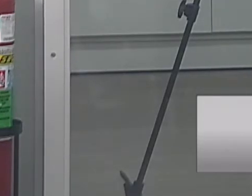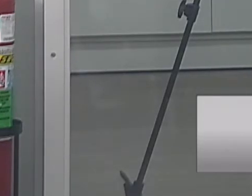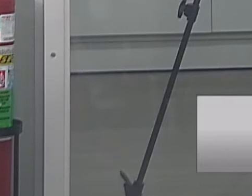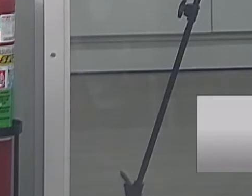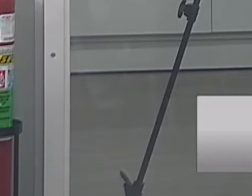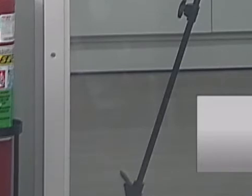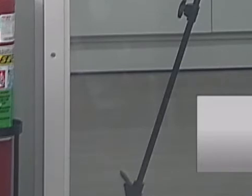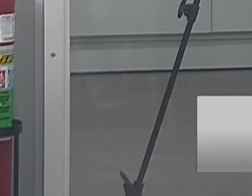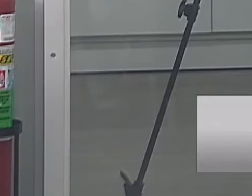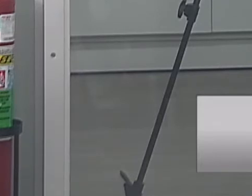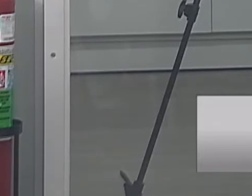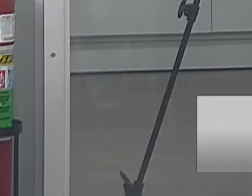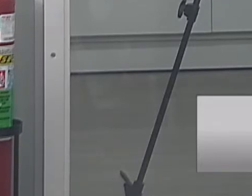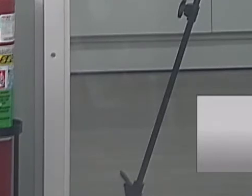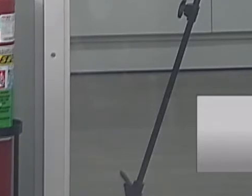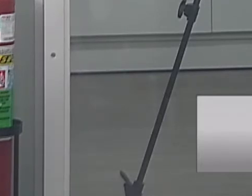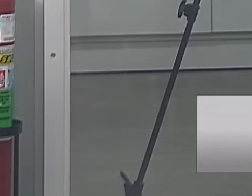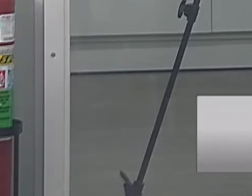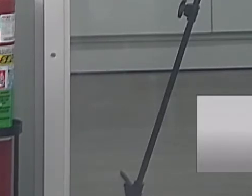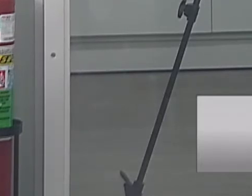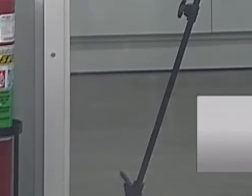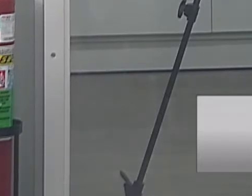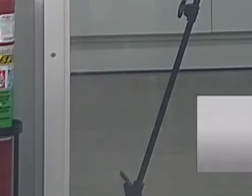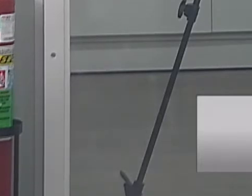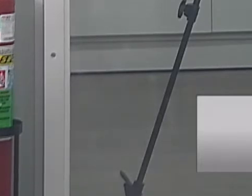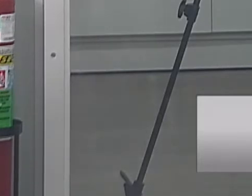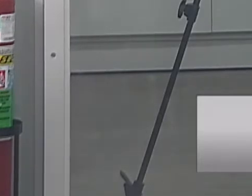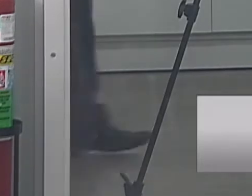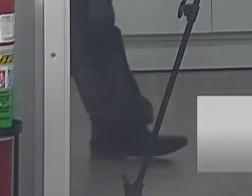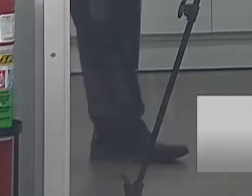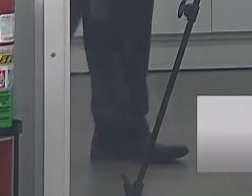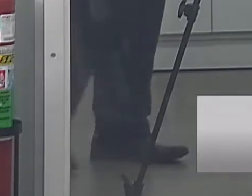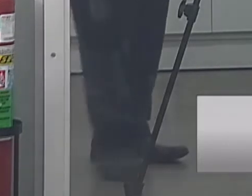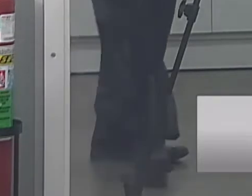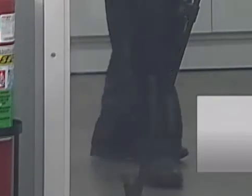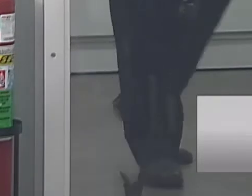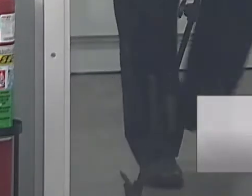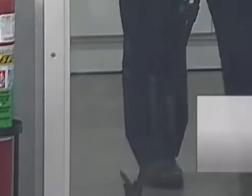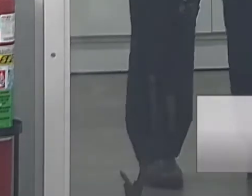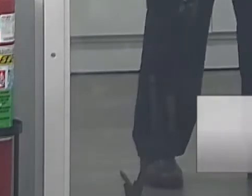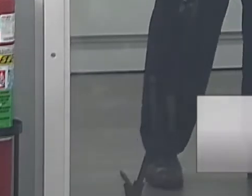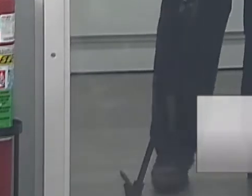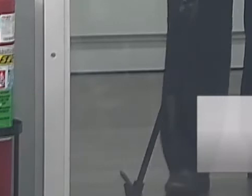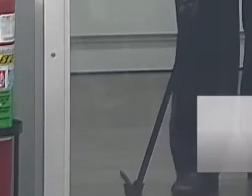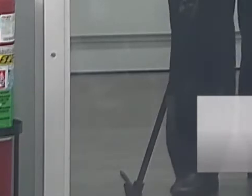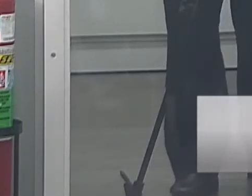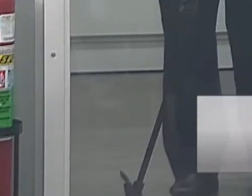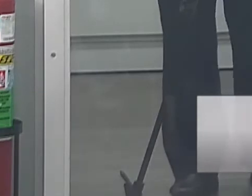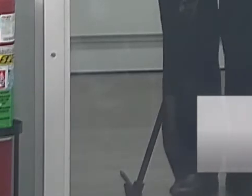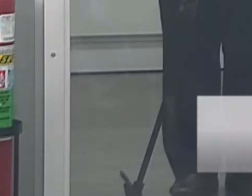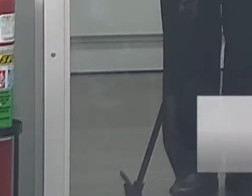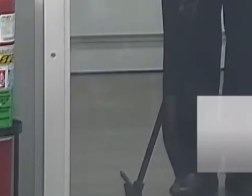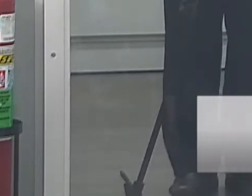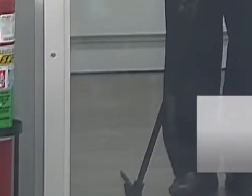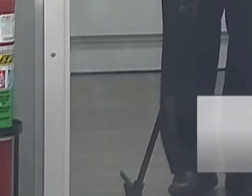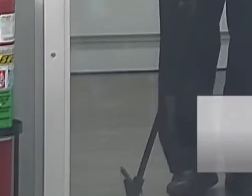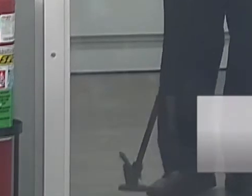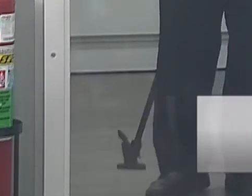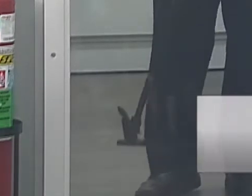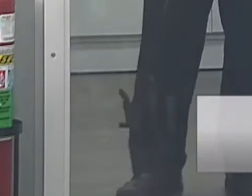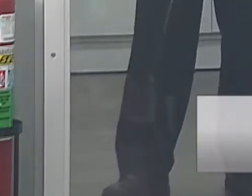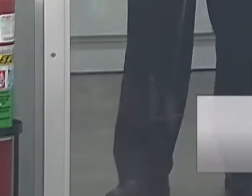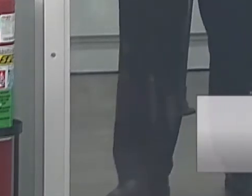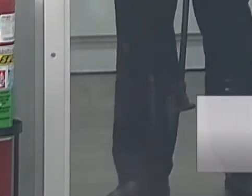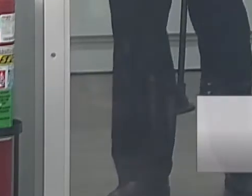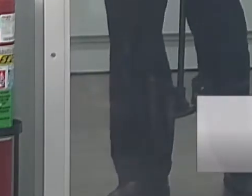né a gente precisa muito também de voluntários então assim falar né que eu trabalho com pessoas e eu vejo o quanto é